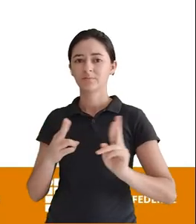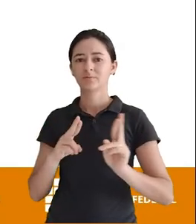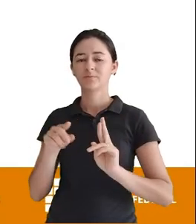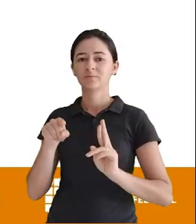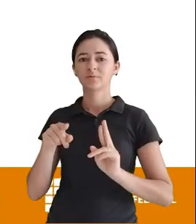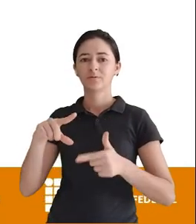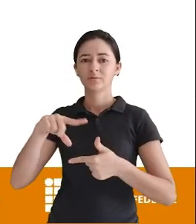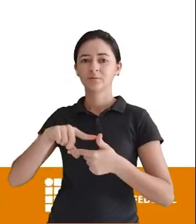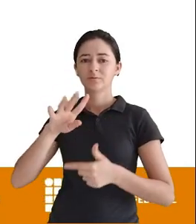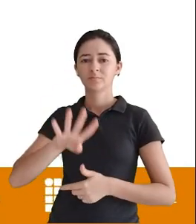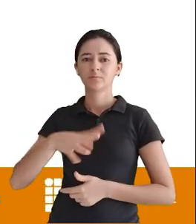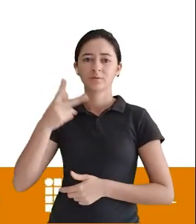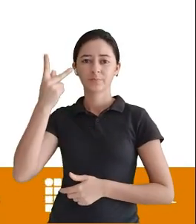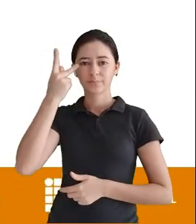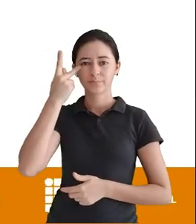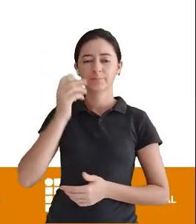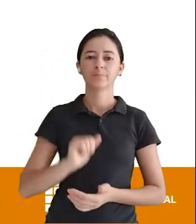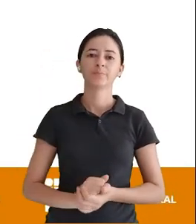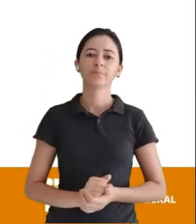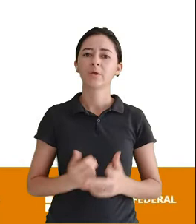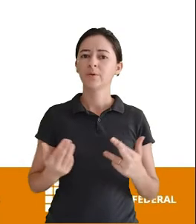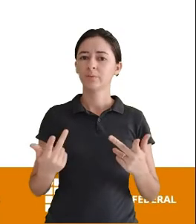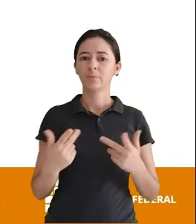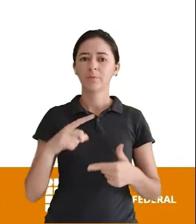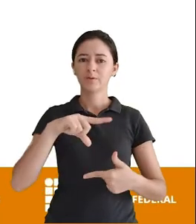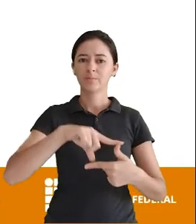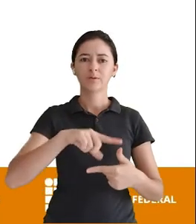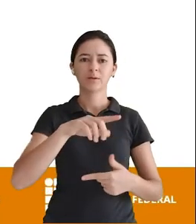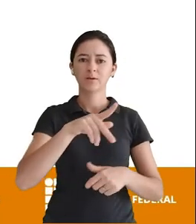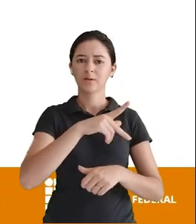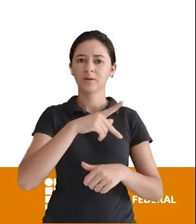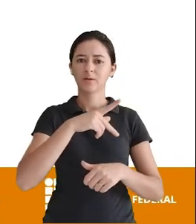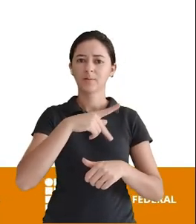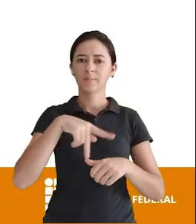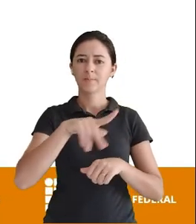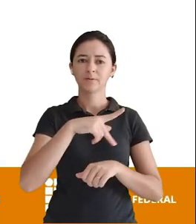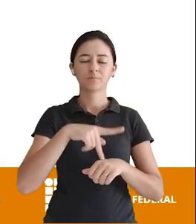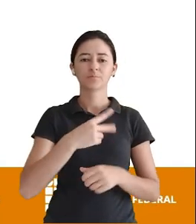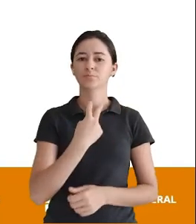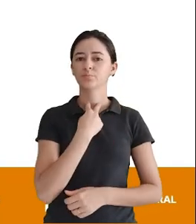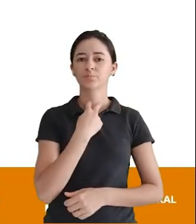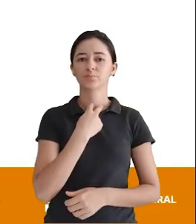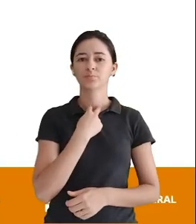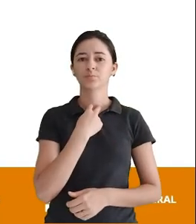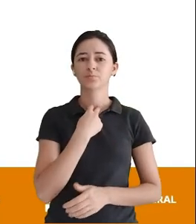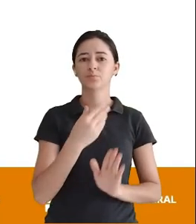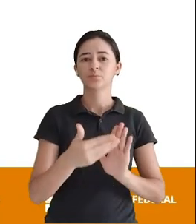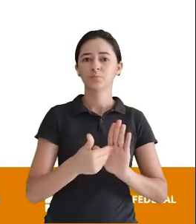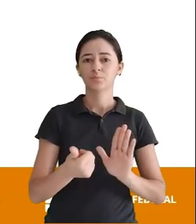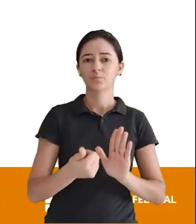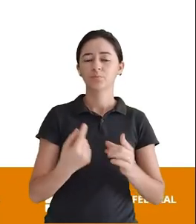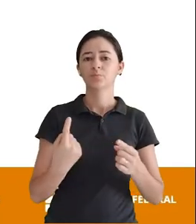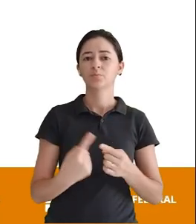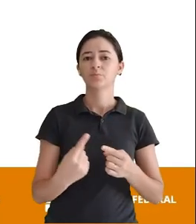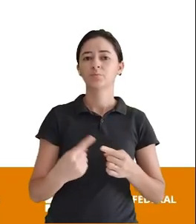mesma forma Eu não posso vir aqui E apagar a tabela país Por quê? Porque esse registro São Paulo Também é o registro de Rio de Janeiro